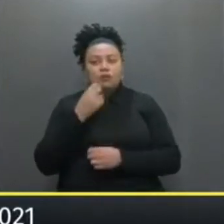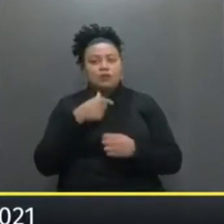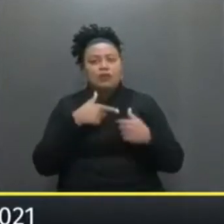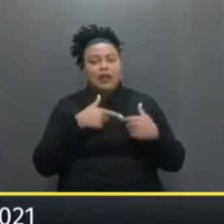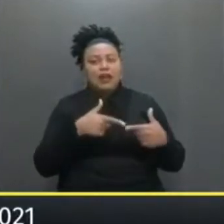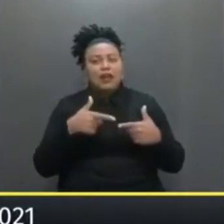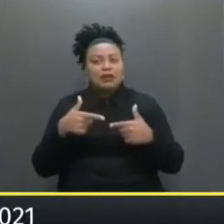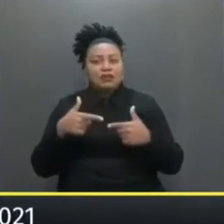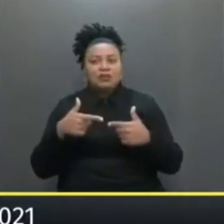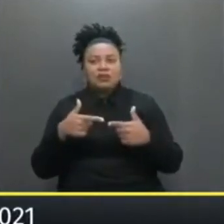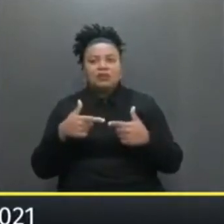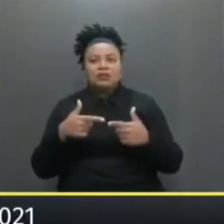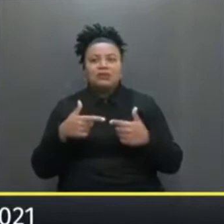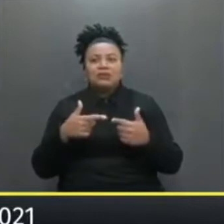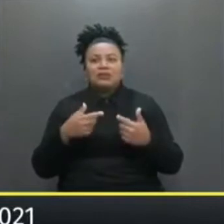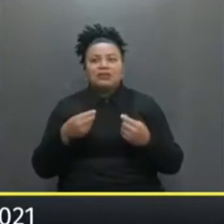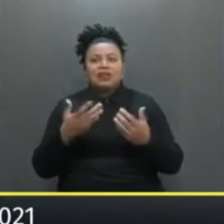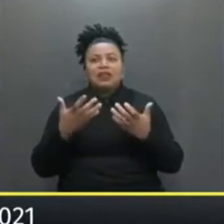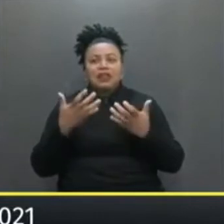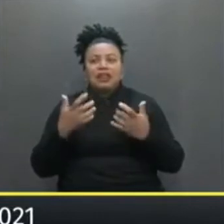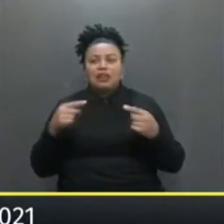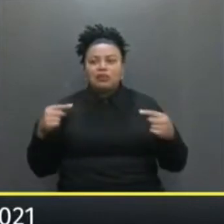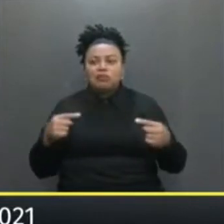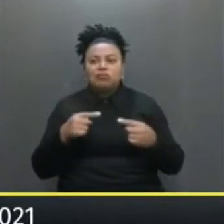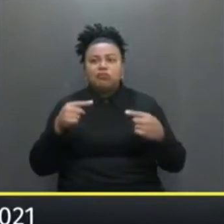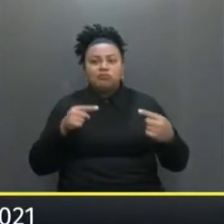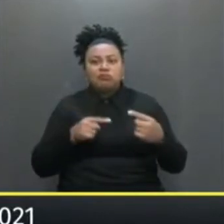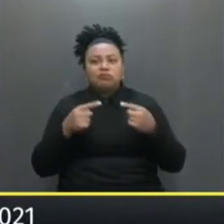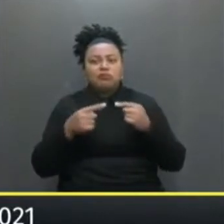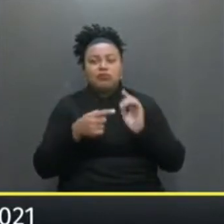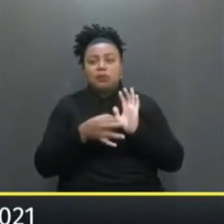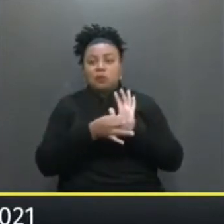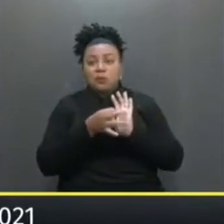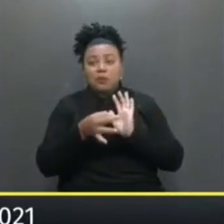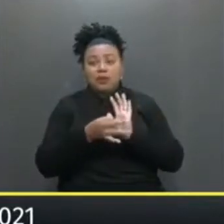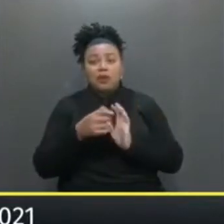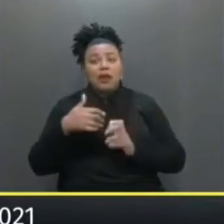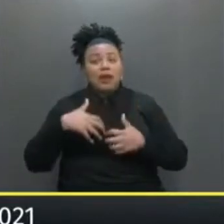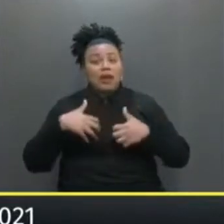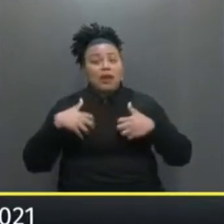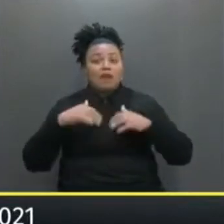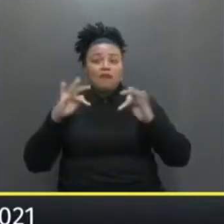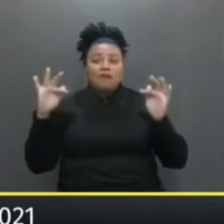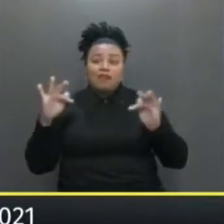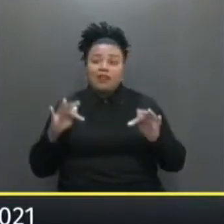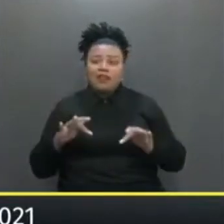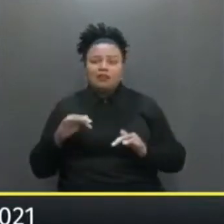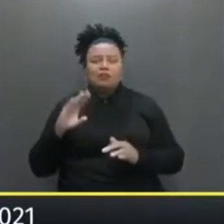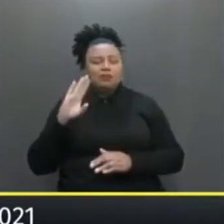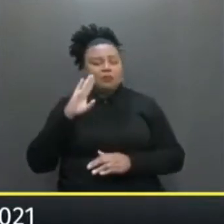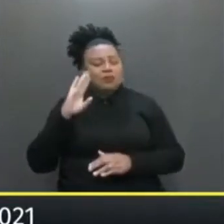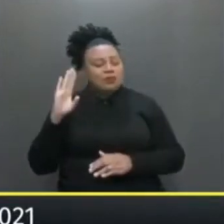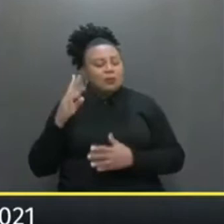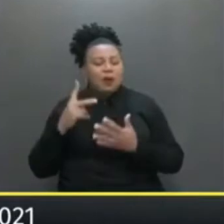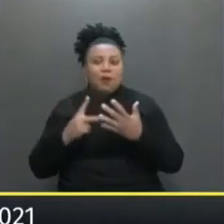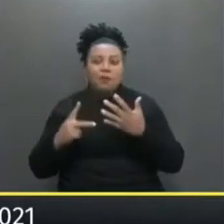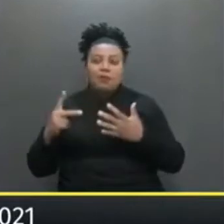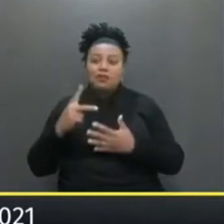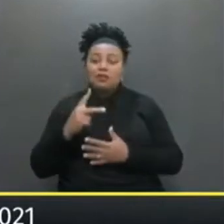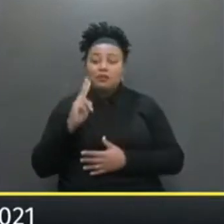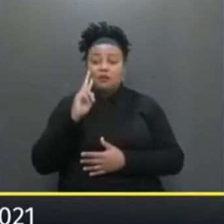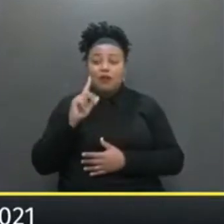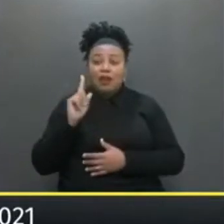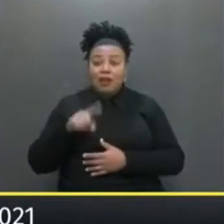ações Belicosas De querem Entrar em atrito Seu oposição Então eu fico feliz Porque um dos maiores Princípios Que a gente viu